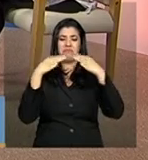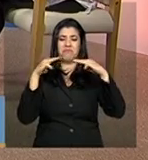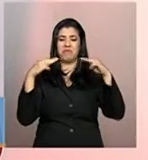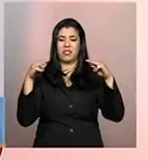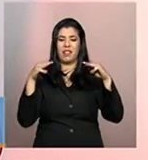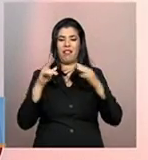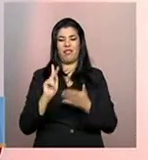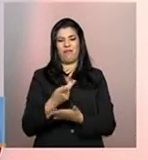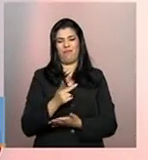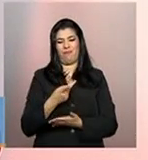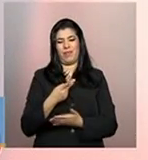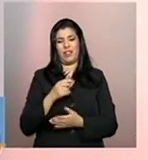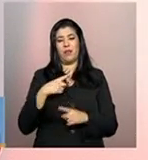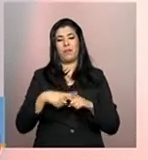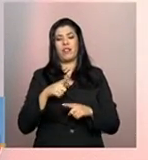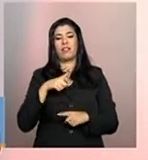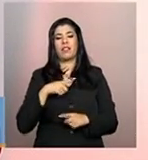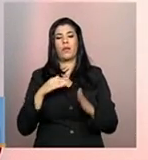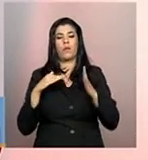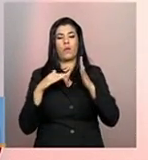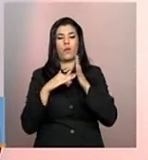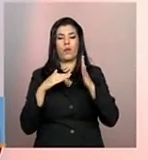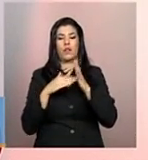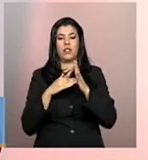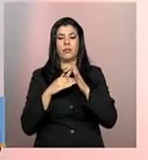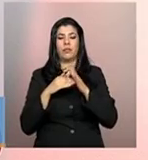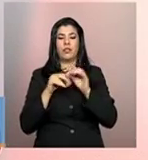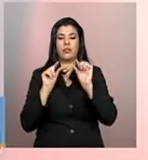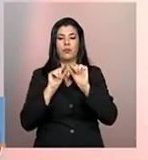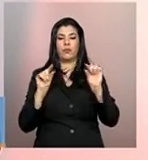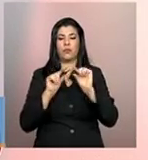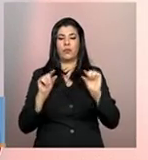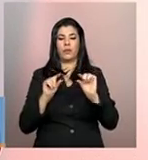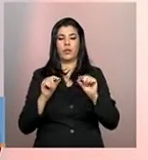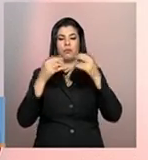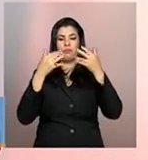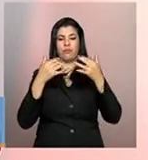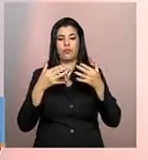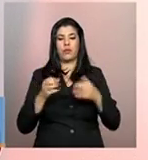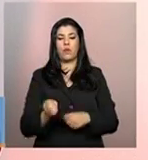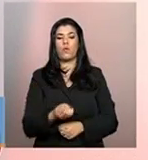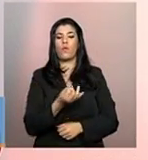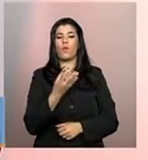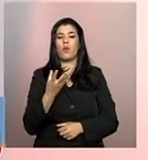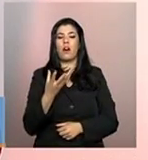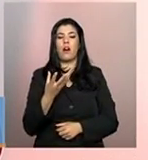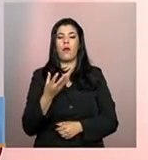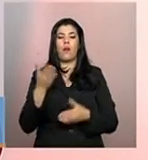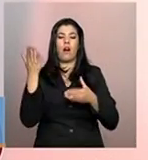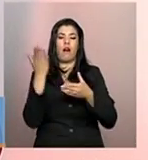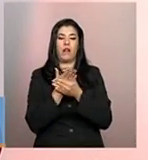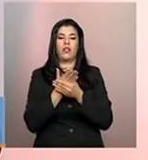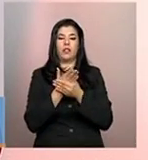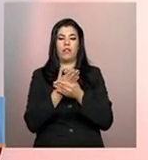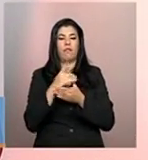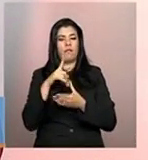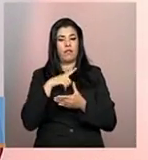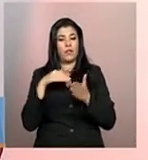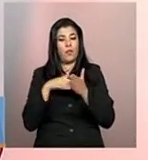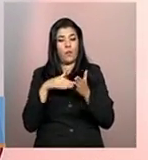ela tem um limite de caracteres do arquivo a ser anexado. É um arquivo